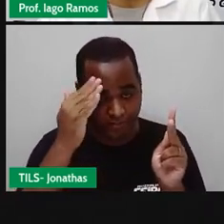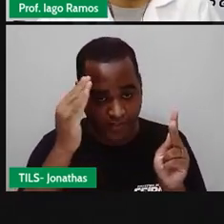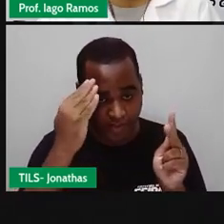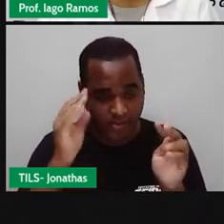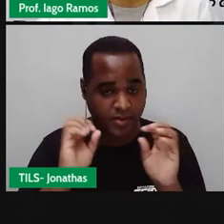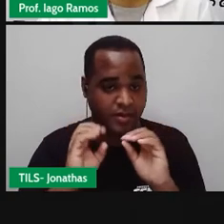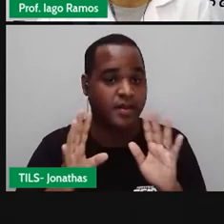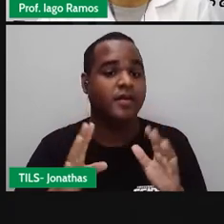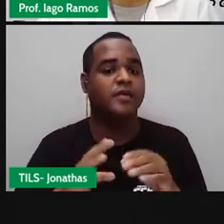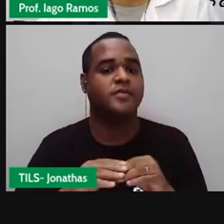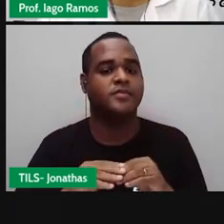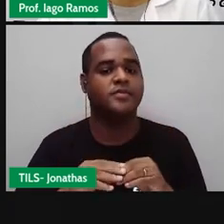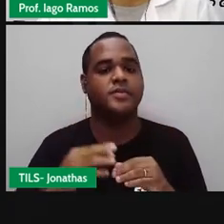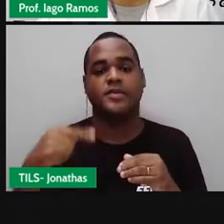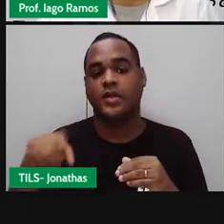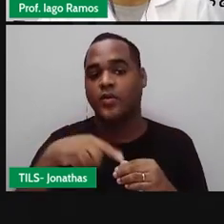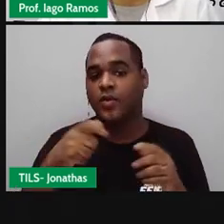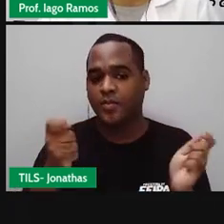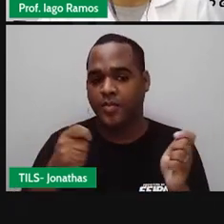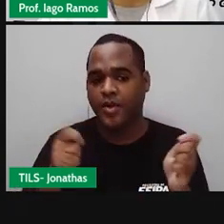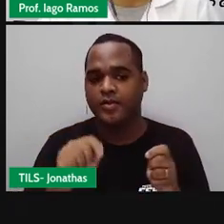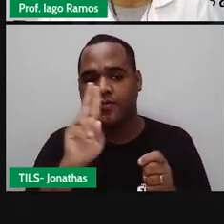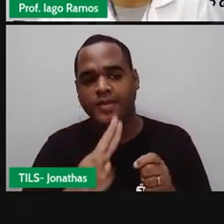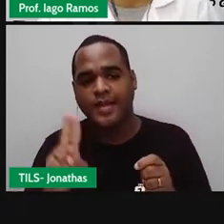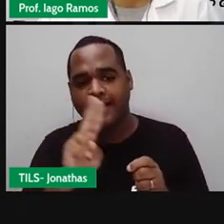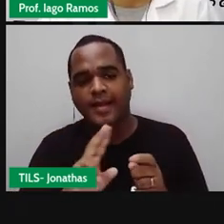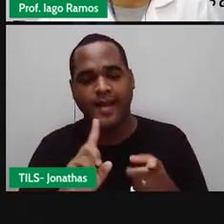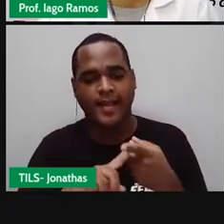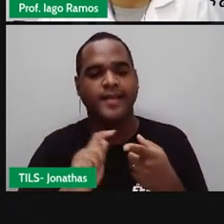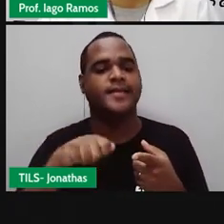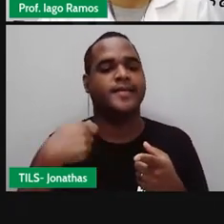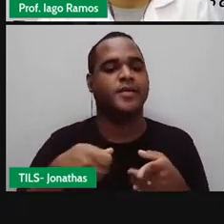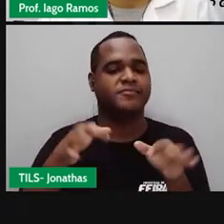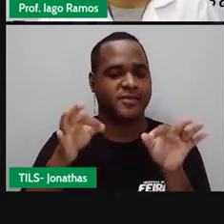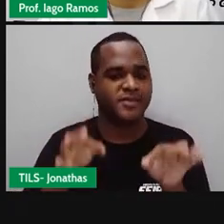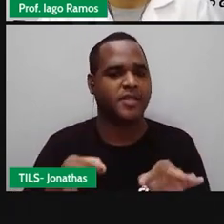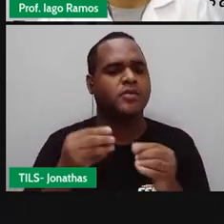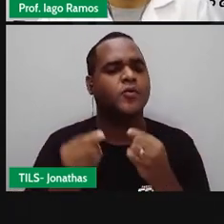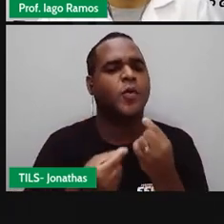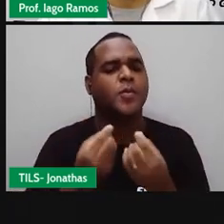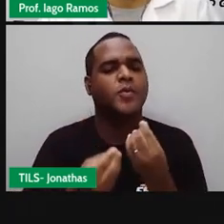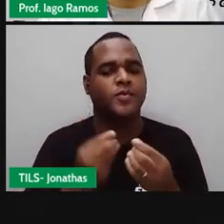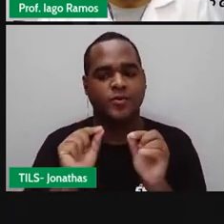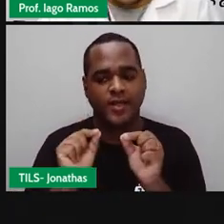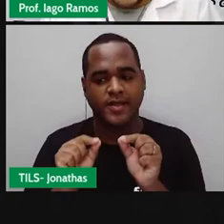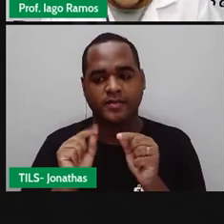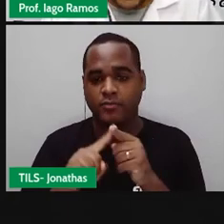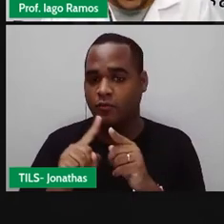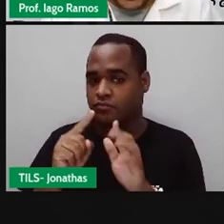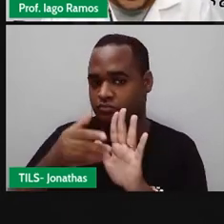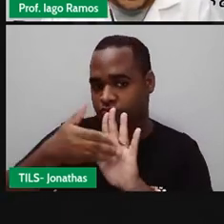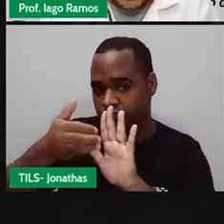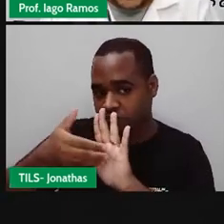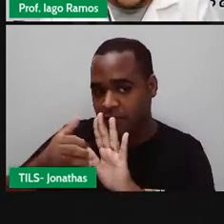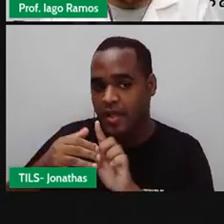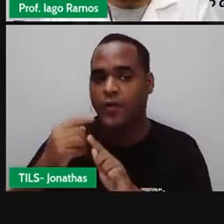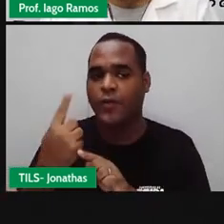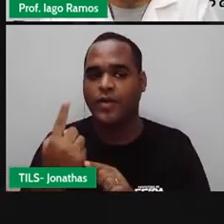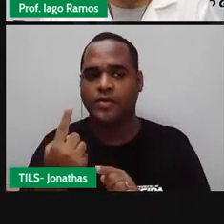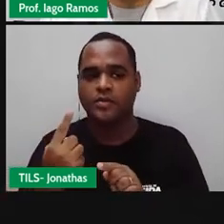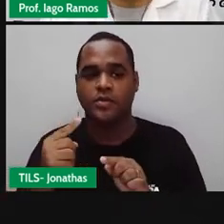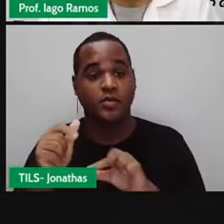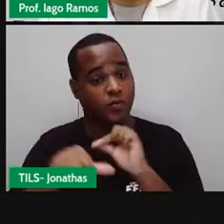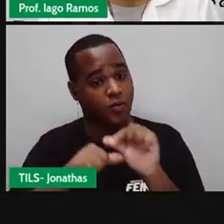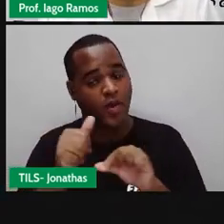Então, vamos usar o símbolo correto. Vamos tirar o i e colocar que